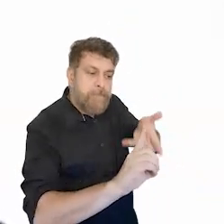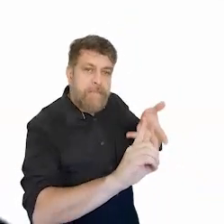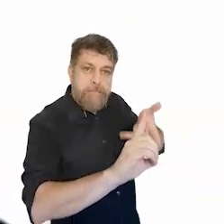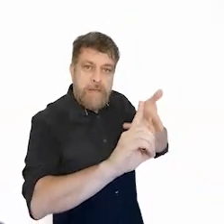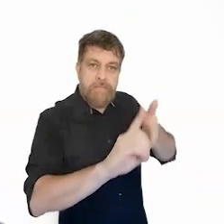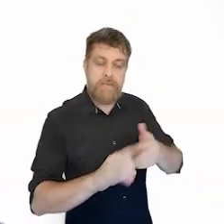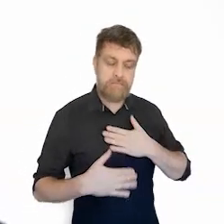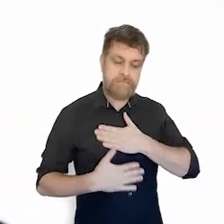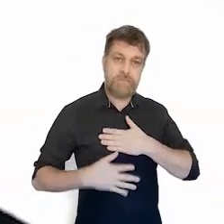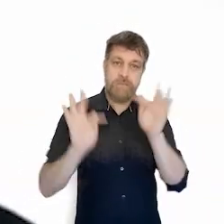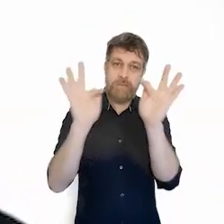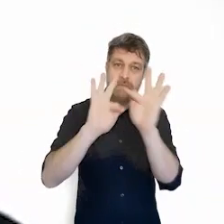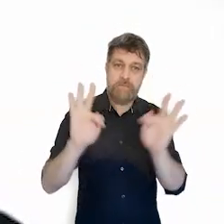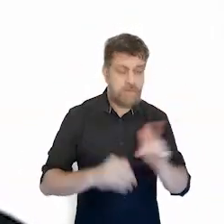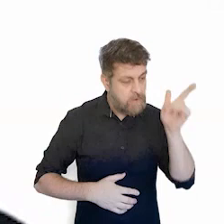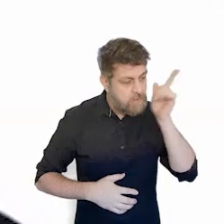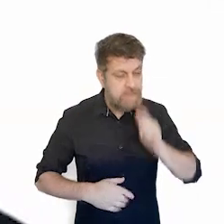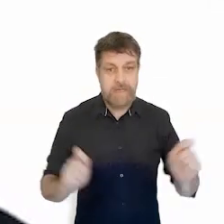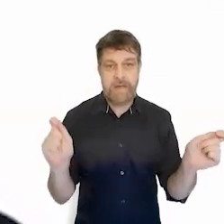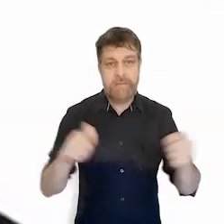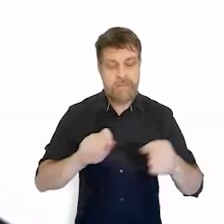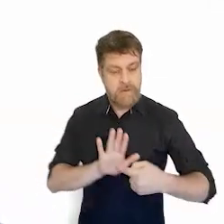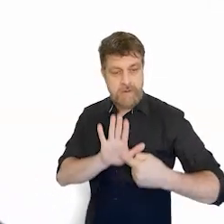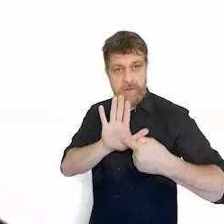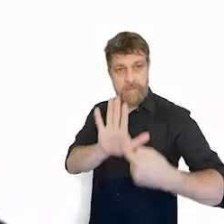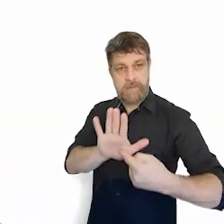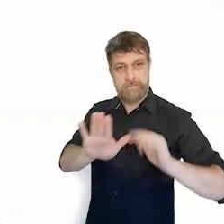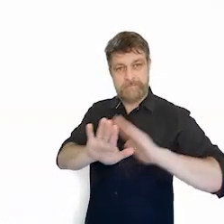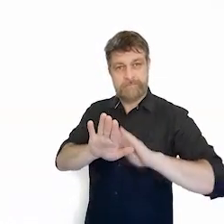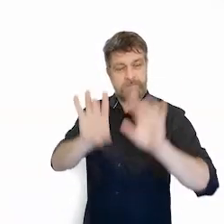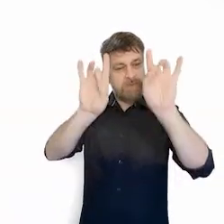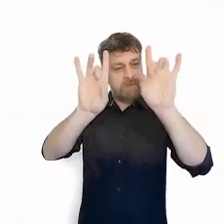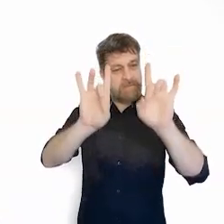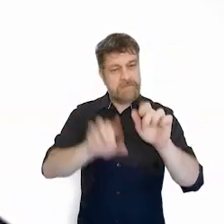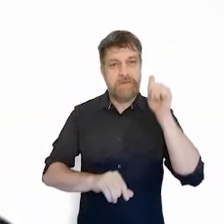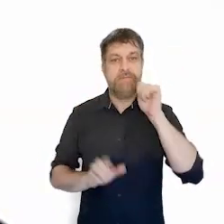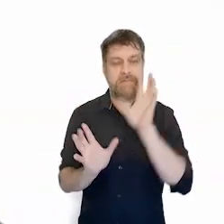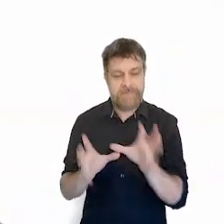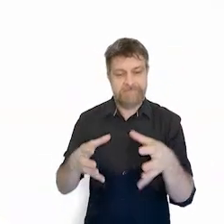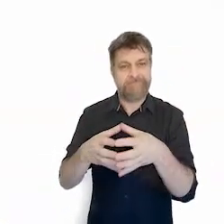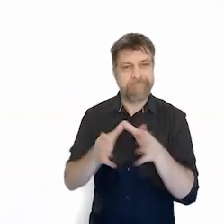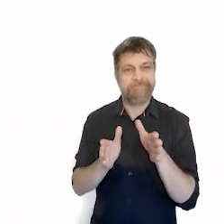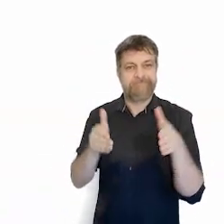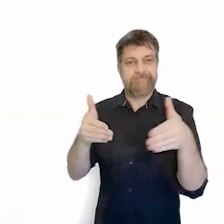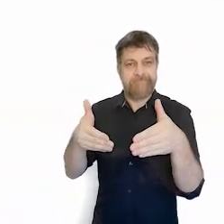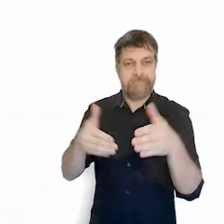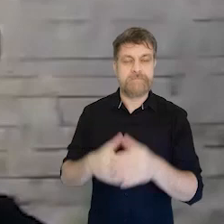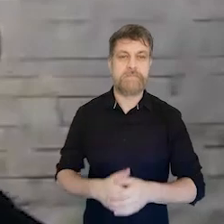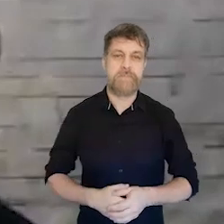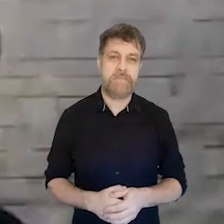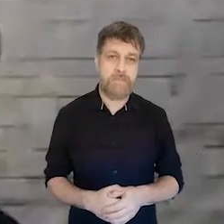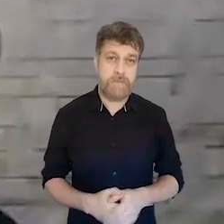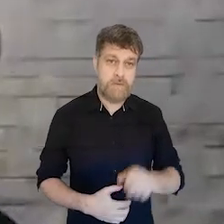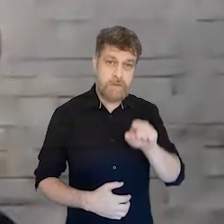muito feliz que a gente está conseguindo agora apresentar algo que foi feito especialmente para vocês, para as mulheres de operação.